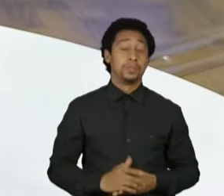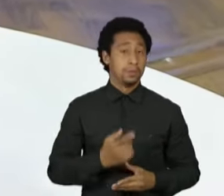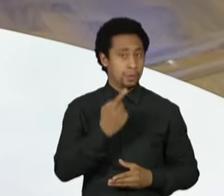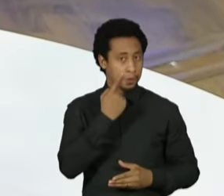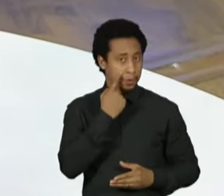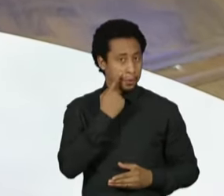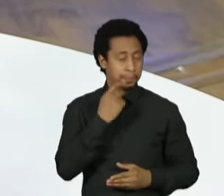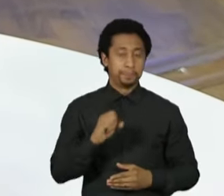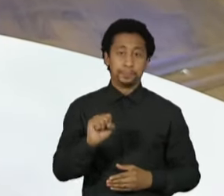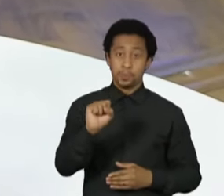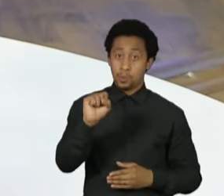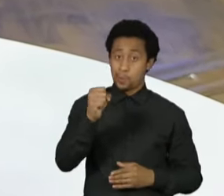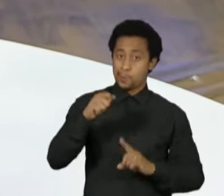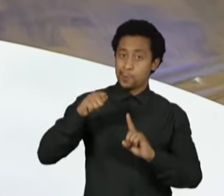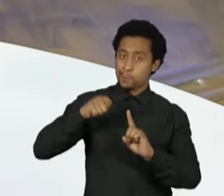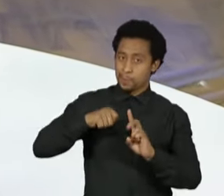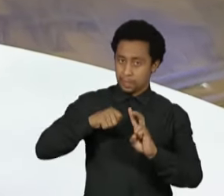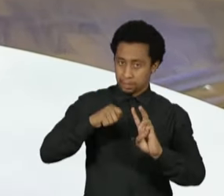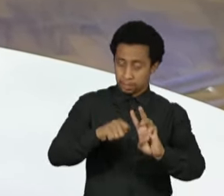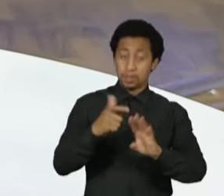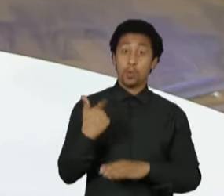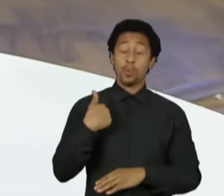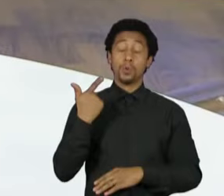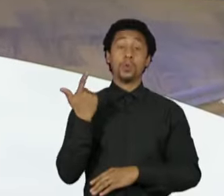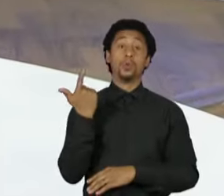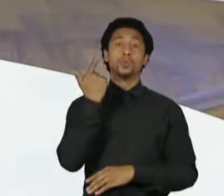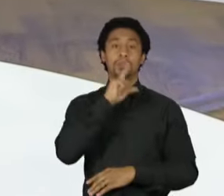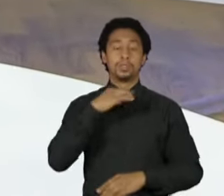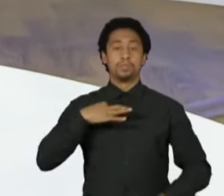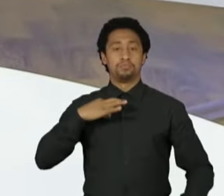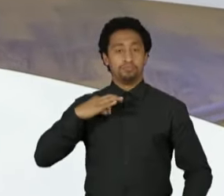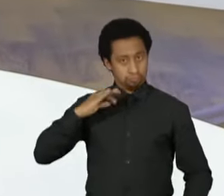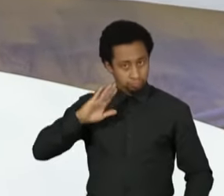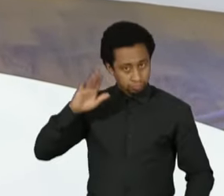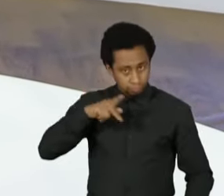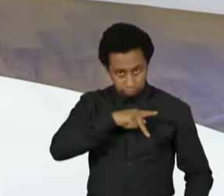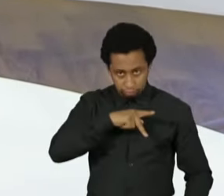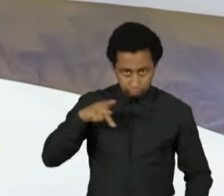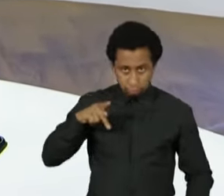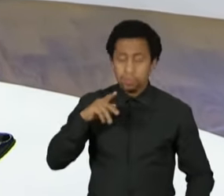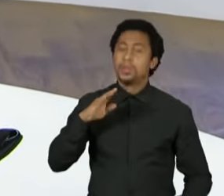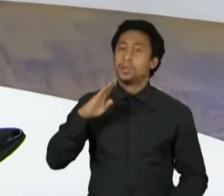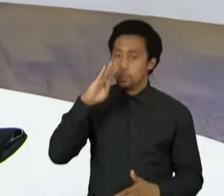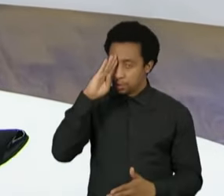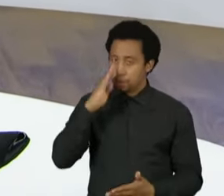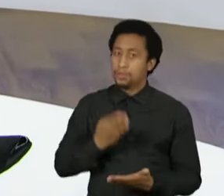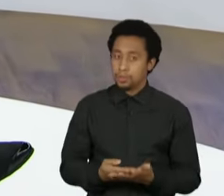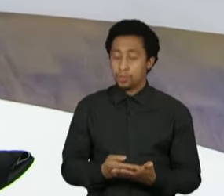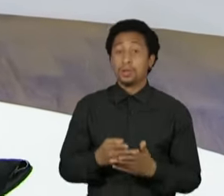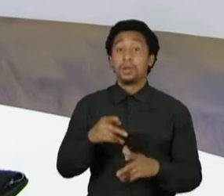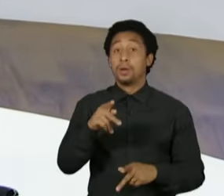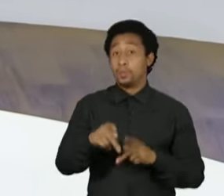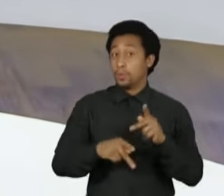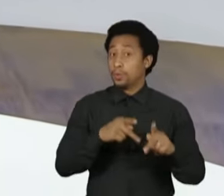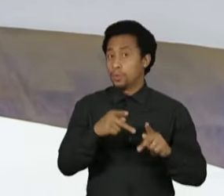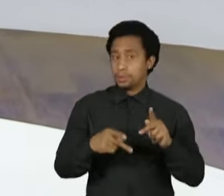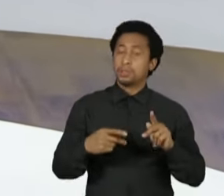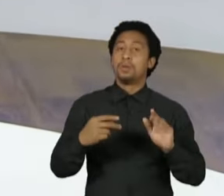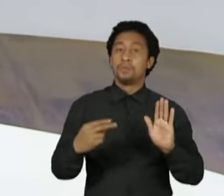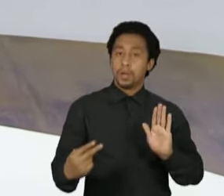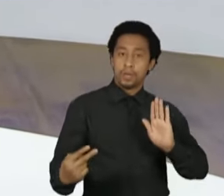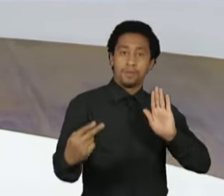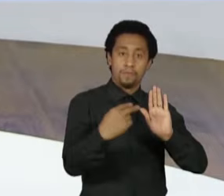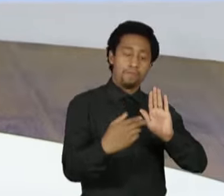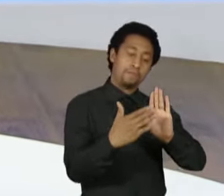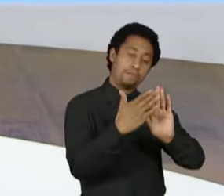candidata, tenho convicção de que quando as pessoas conhecerem as nossas propostas, exatamente complementando a pergunta do Renato,